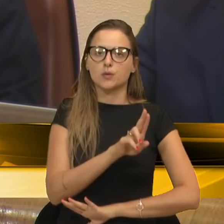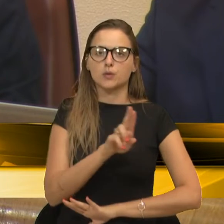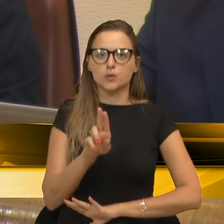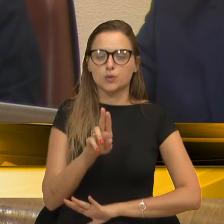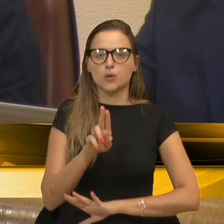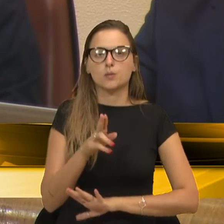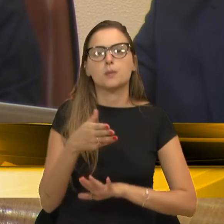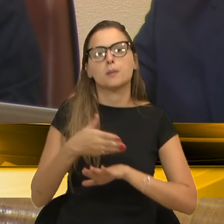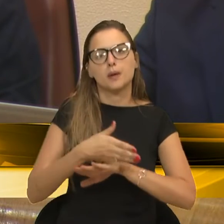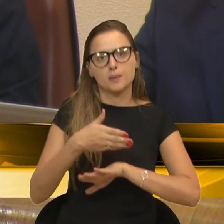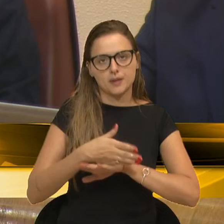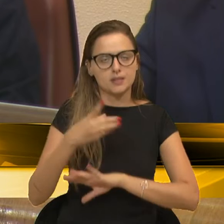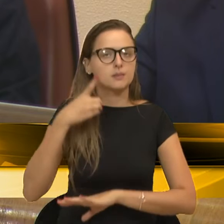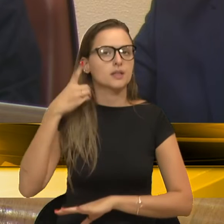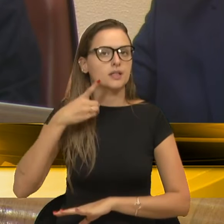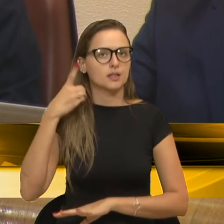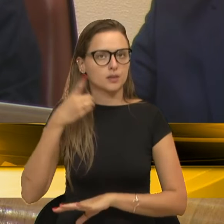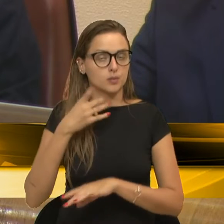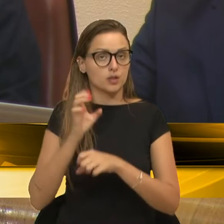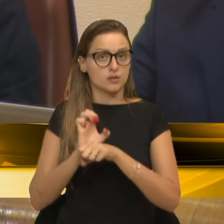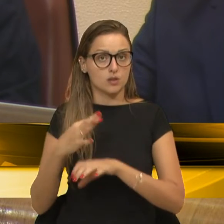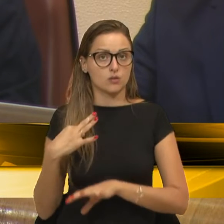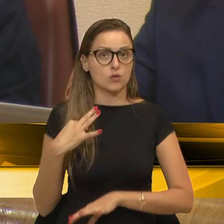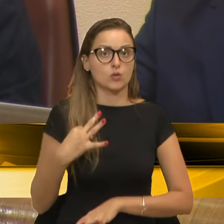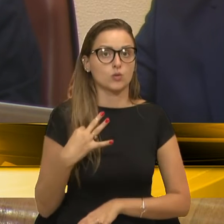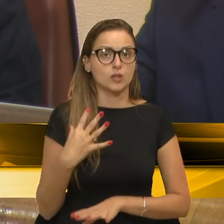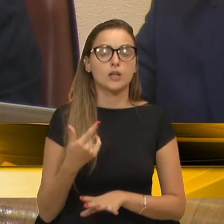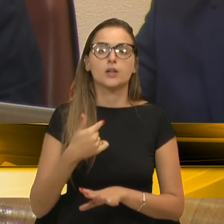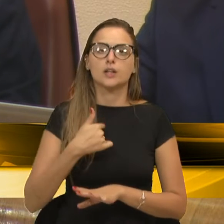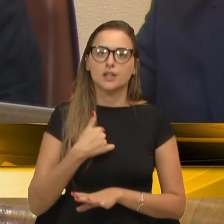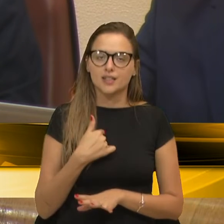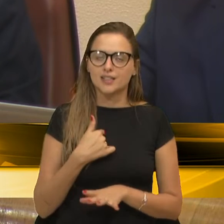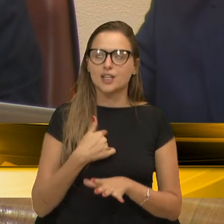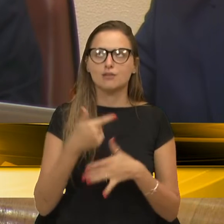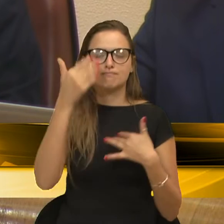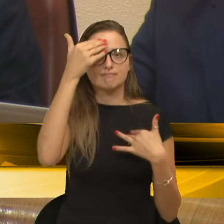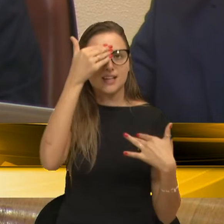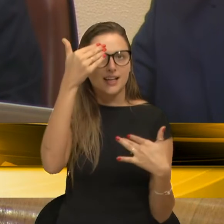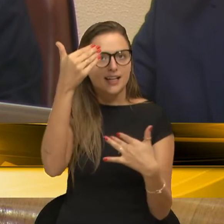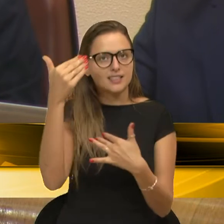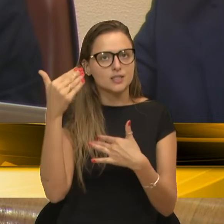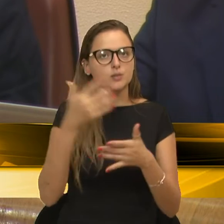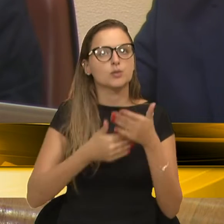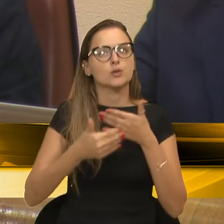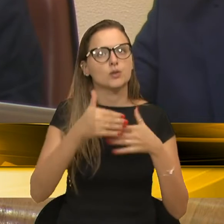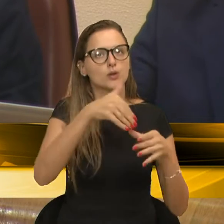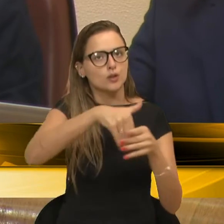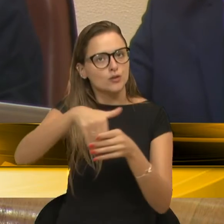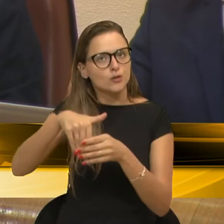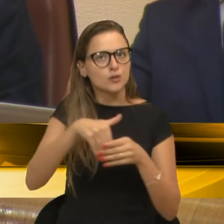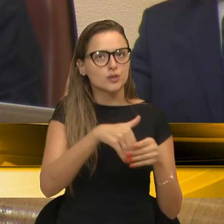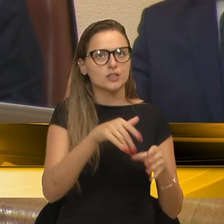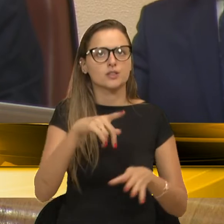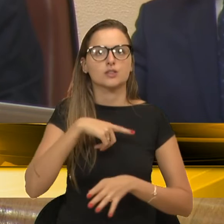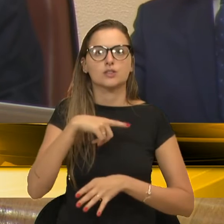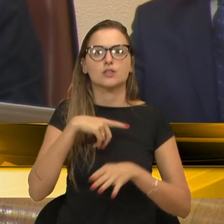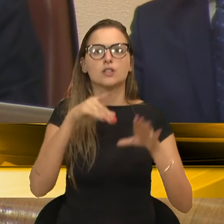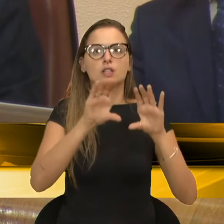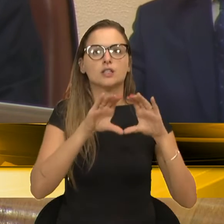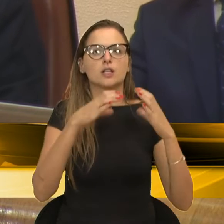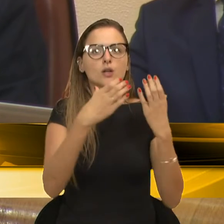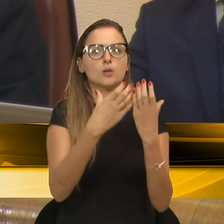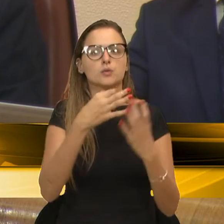para concorrer ao cargo de deputado estadual na última eleição e fiquei extremamente grato pela expressiva votação que obtive, tanto da comunidade